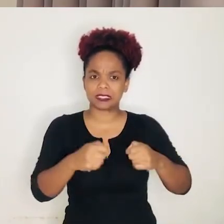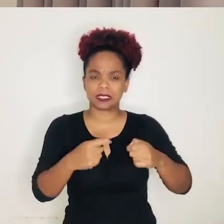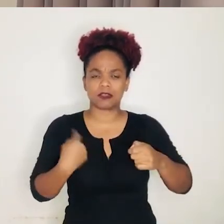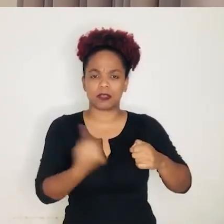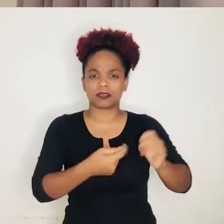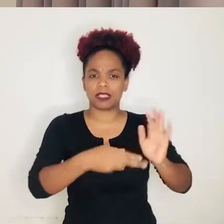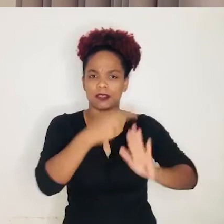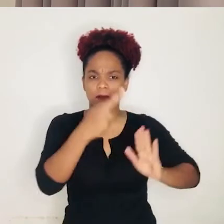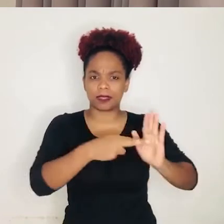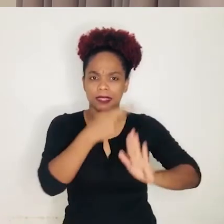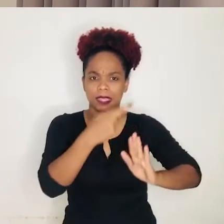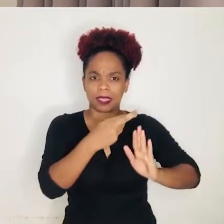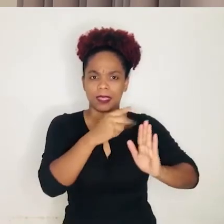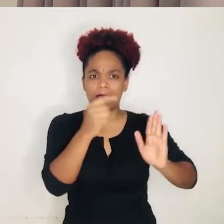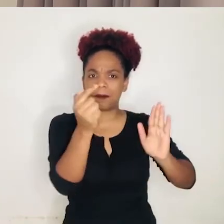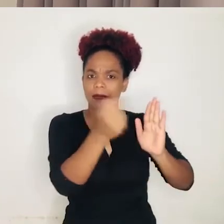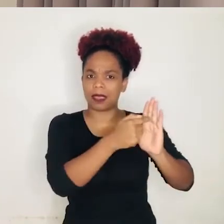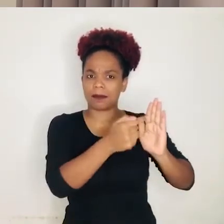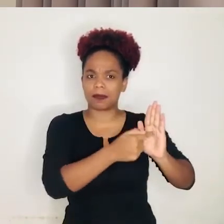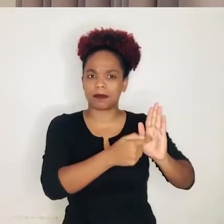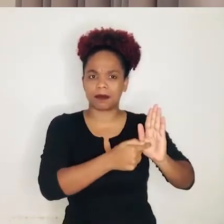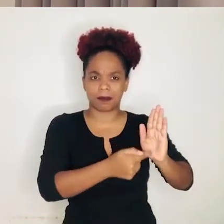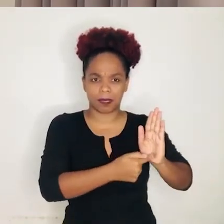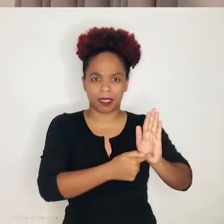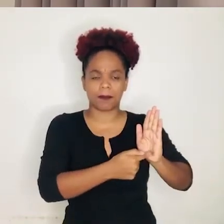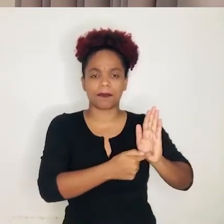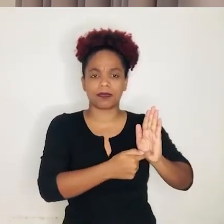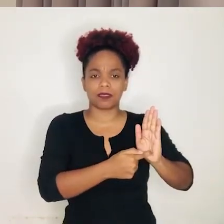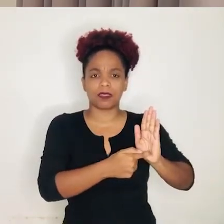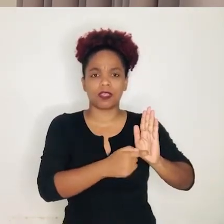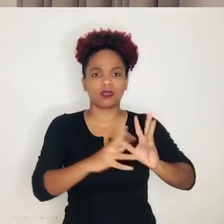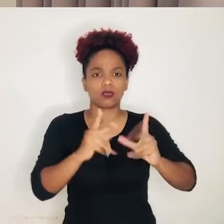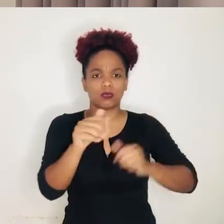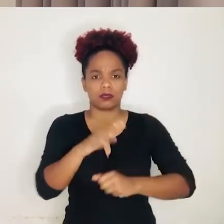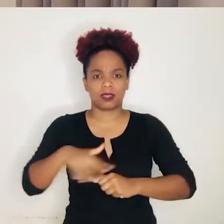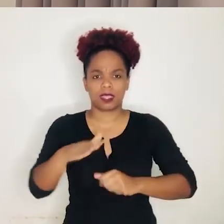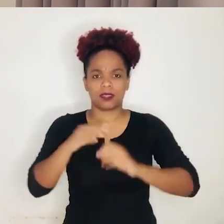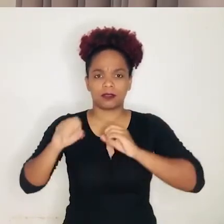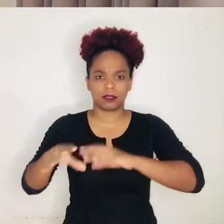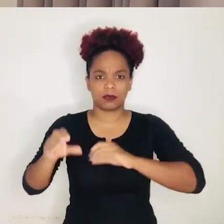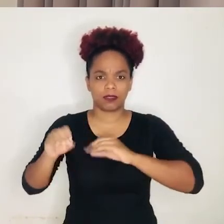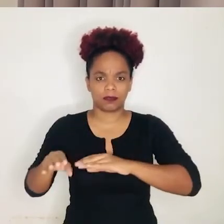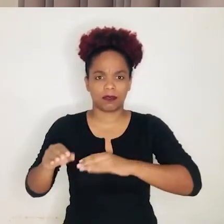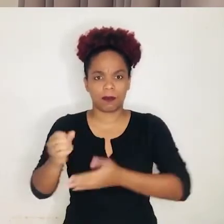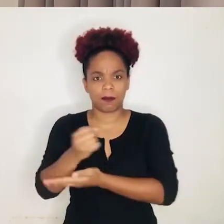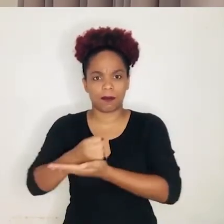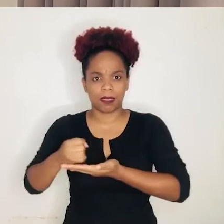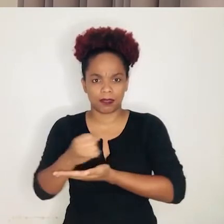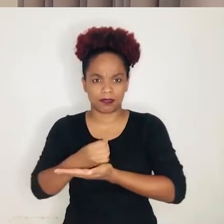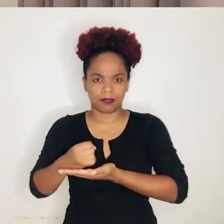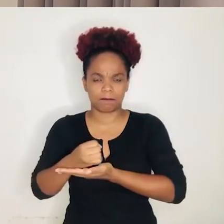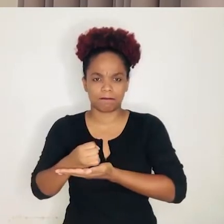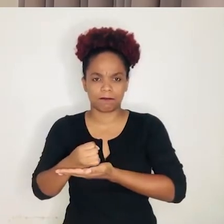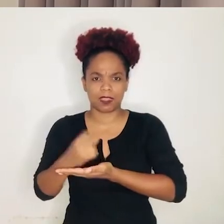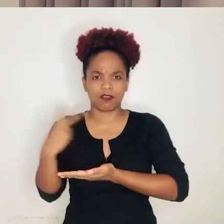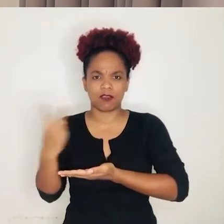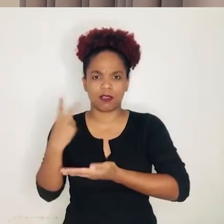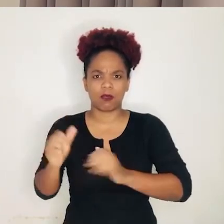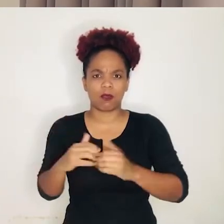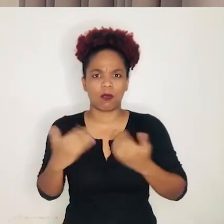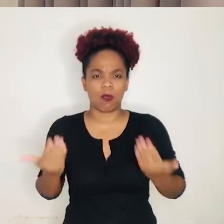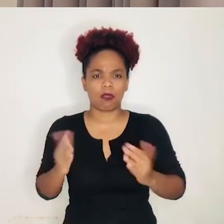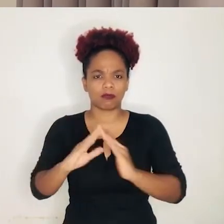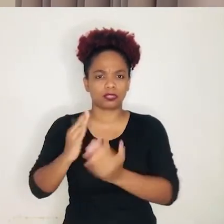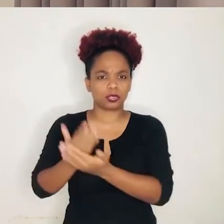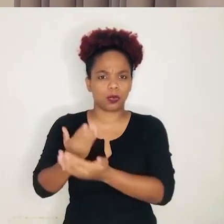preciso regulamentar as ponderações de cada níveis e modalidades da educação básica. Qual o valor